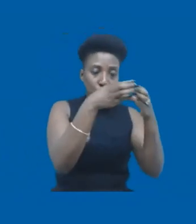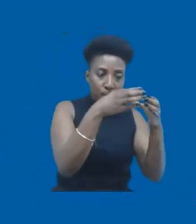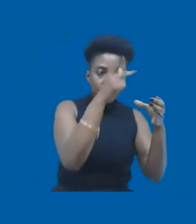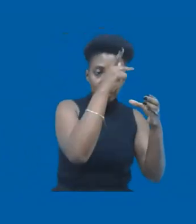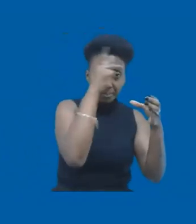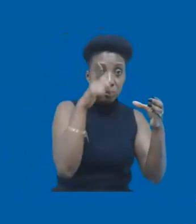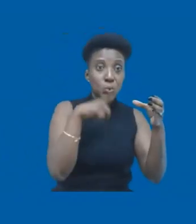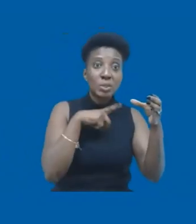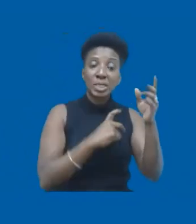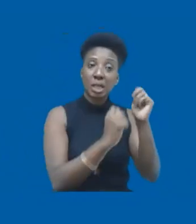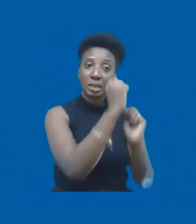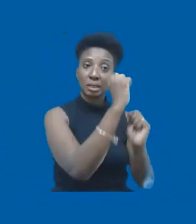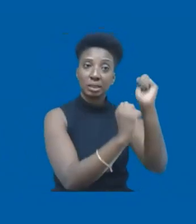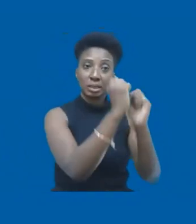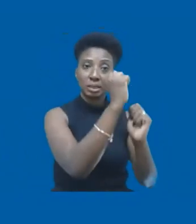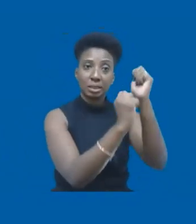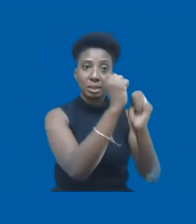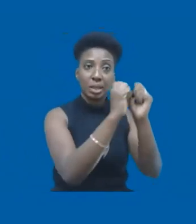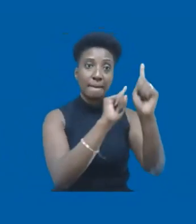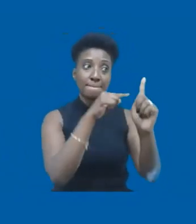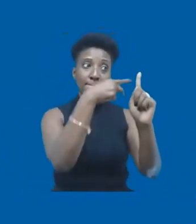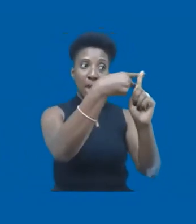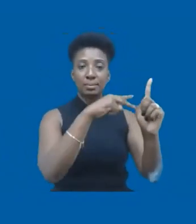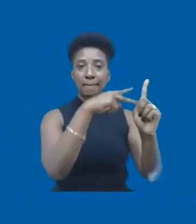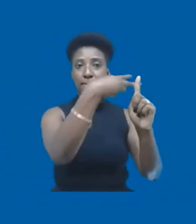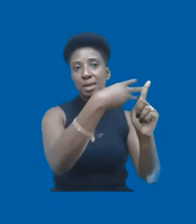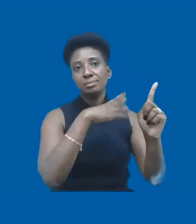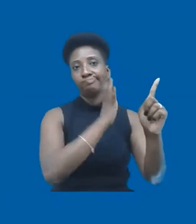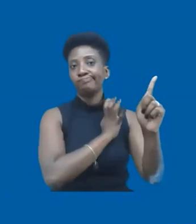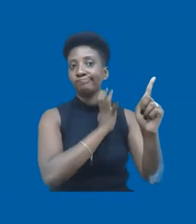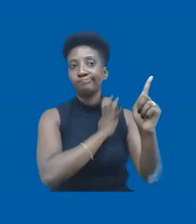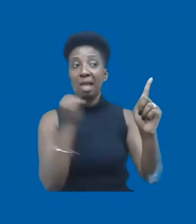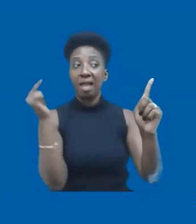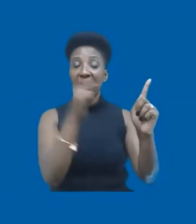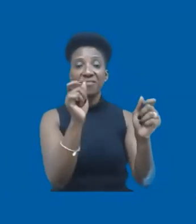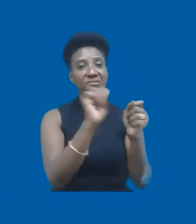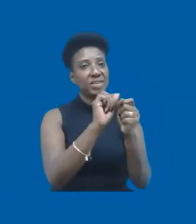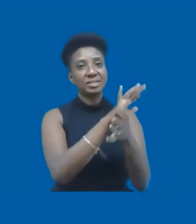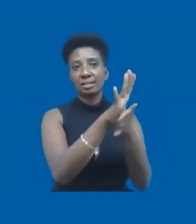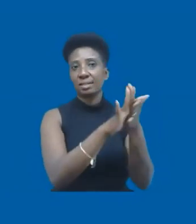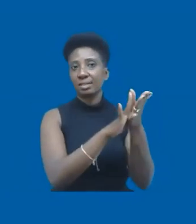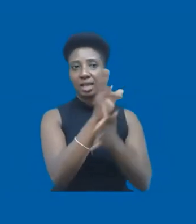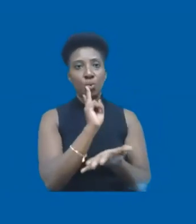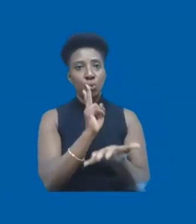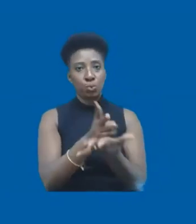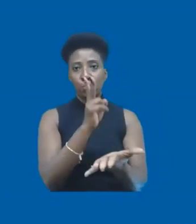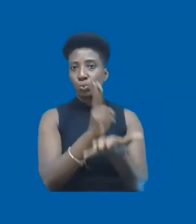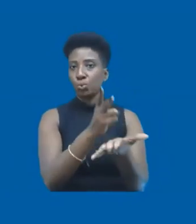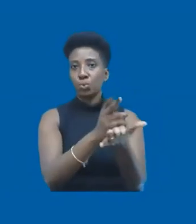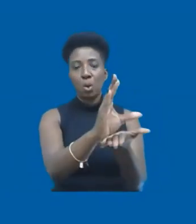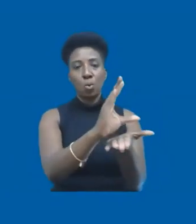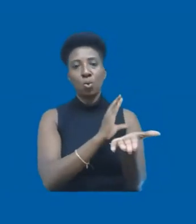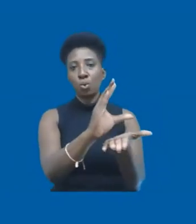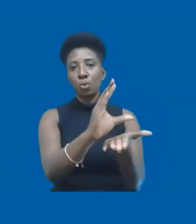mais da metade da riqueza do planeta. E mesmo que eles não façam nada, eles continuarão ficando cada vez mais